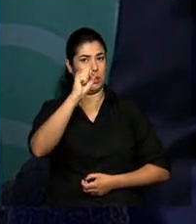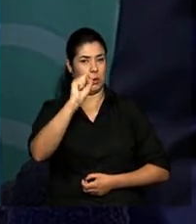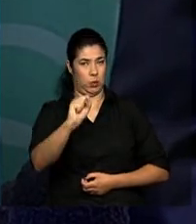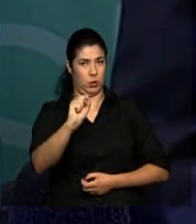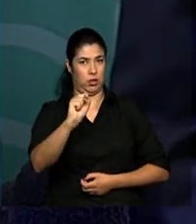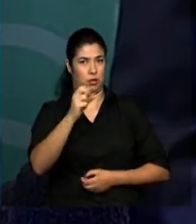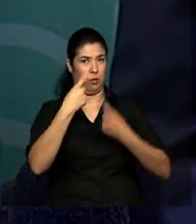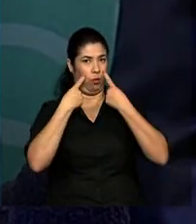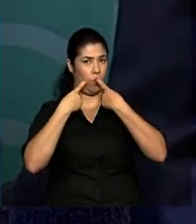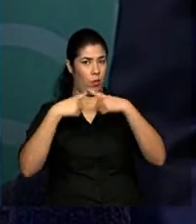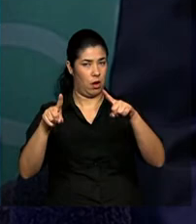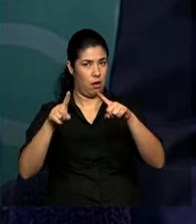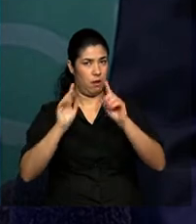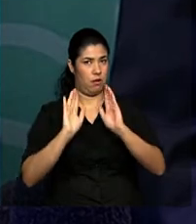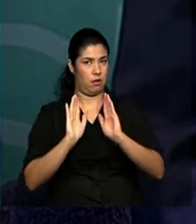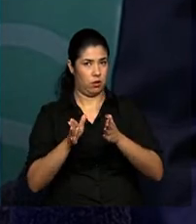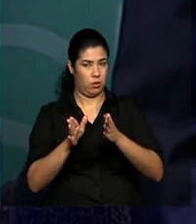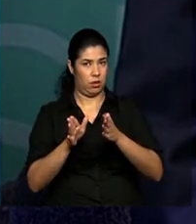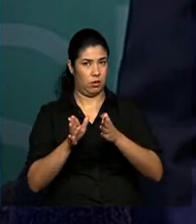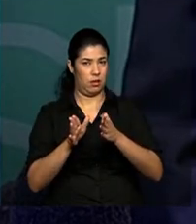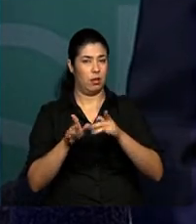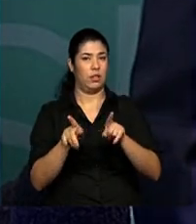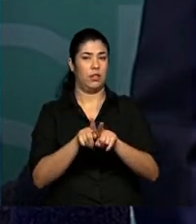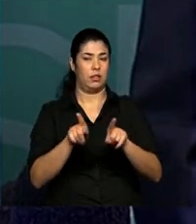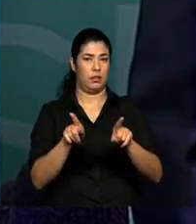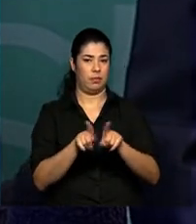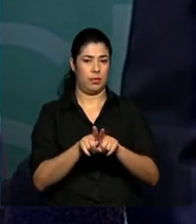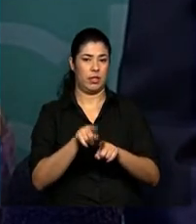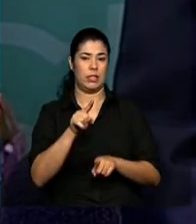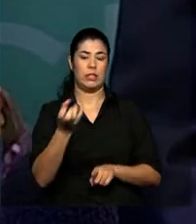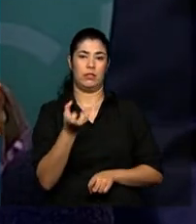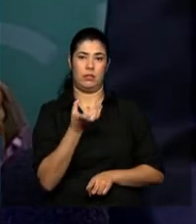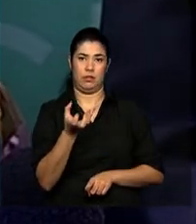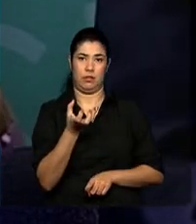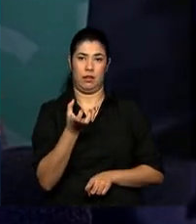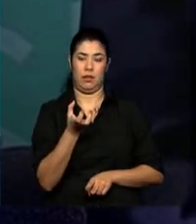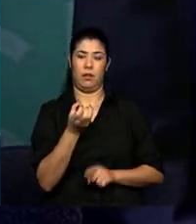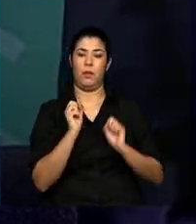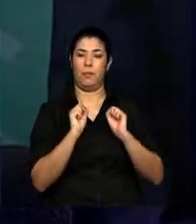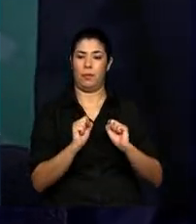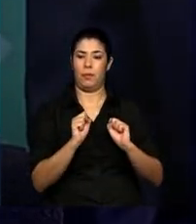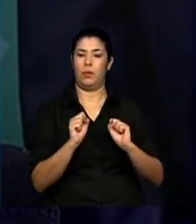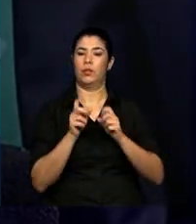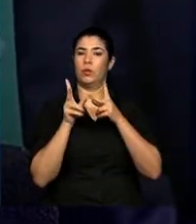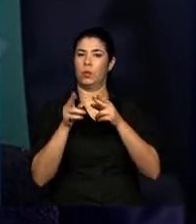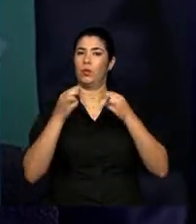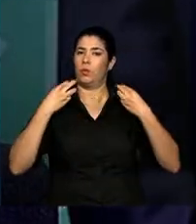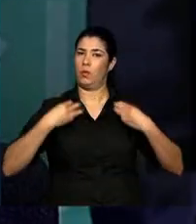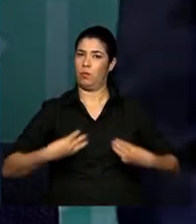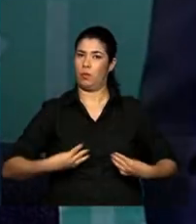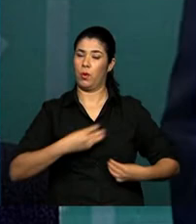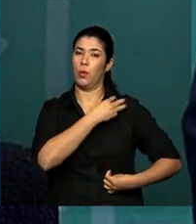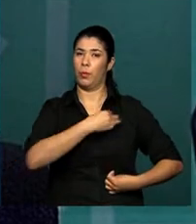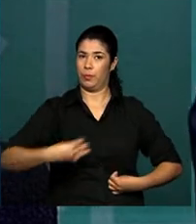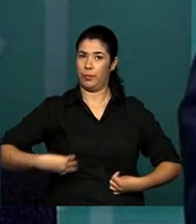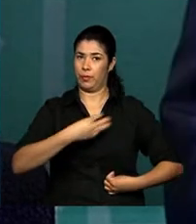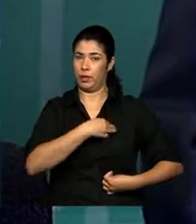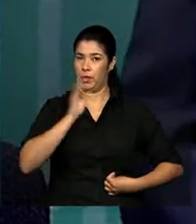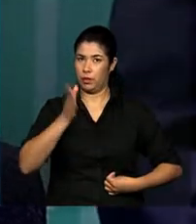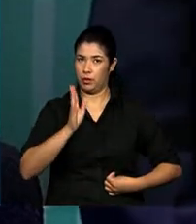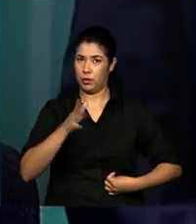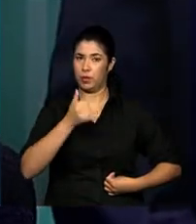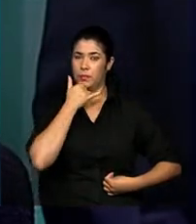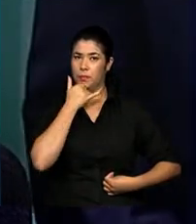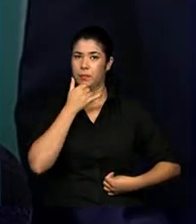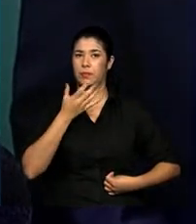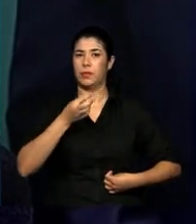180, fazendo a denúncia, ela, se quiser, como o ministro já bem disse, aquela denúncia